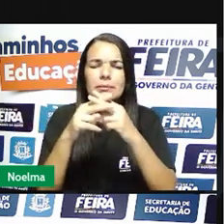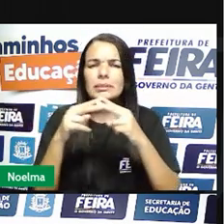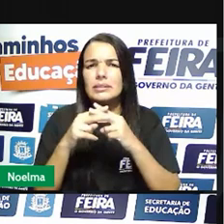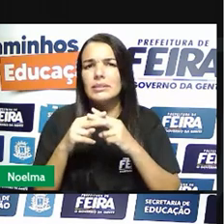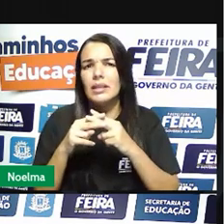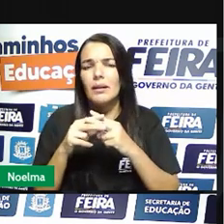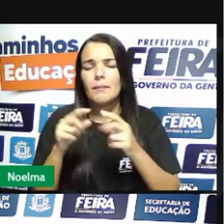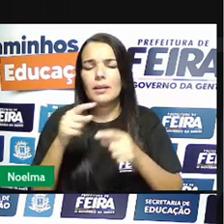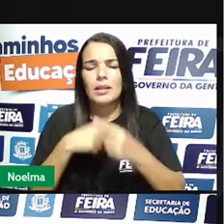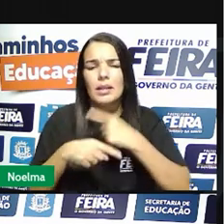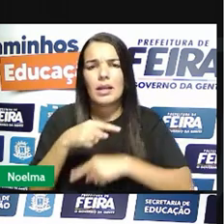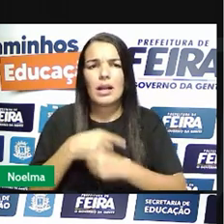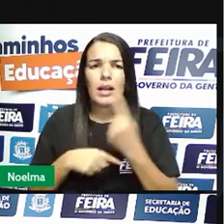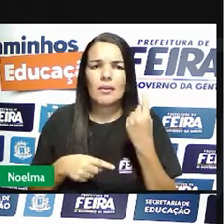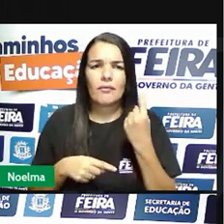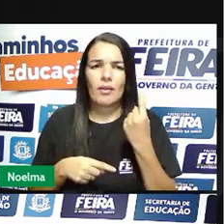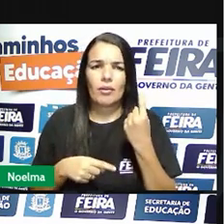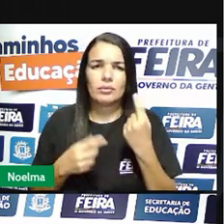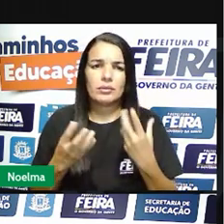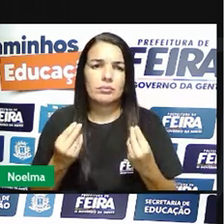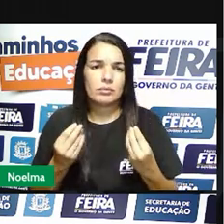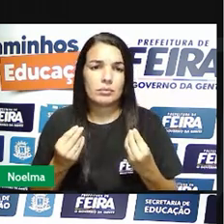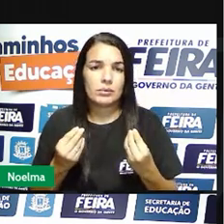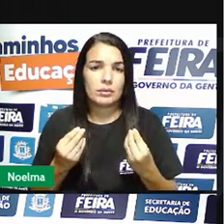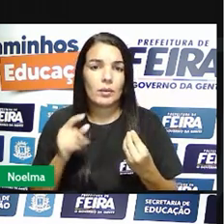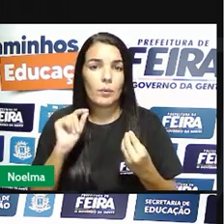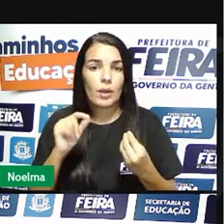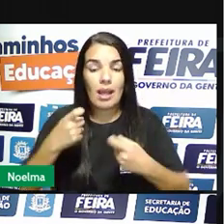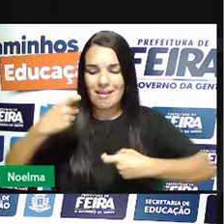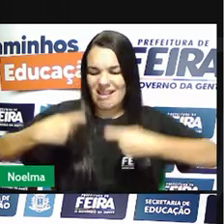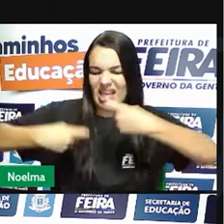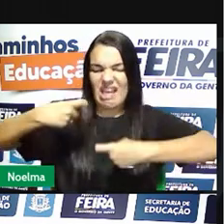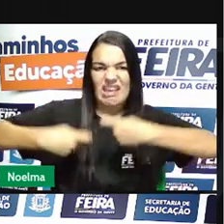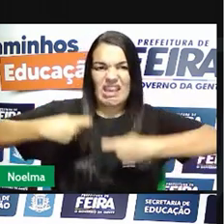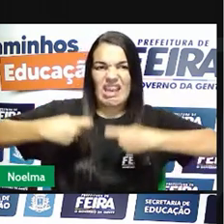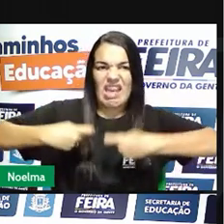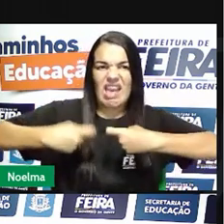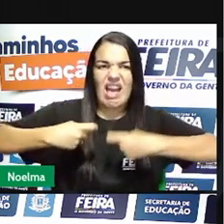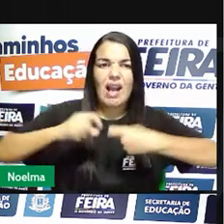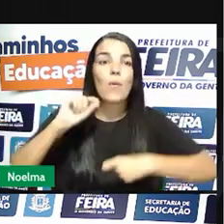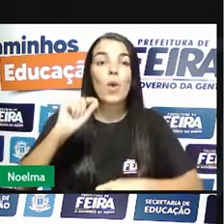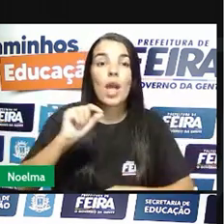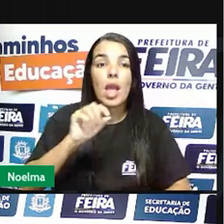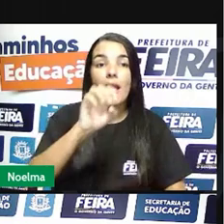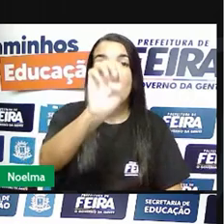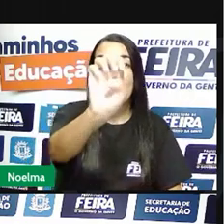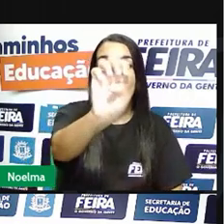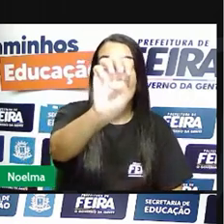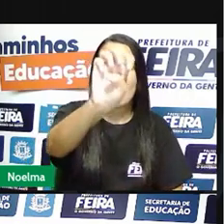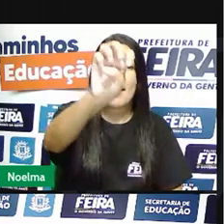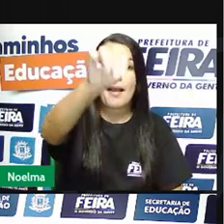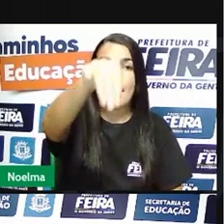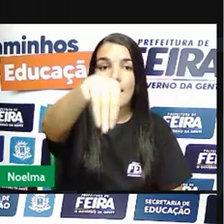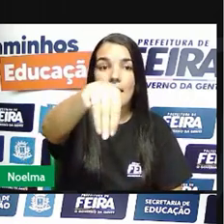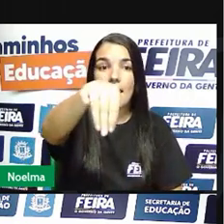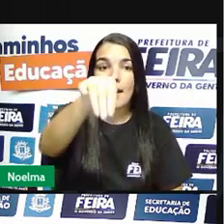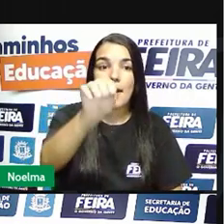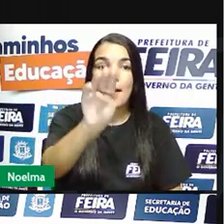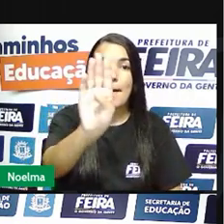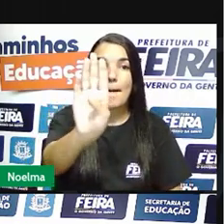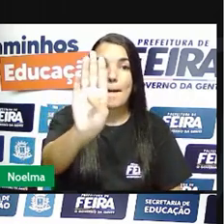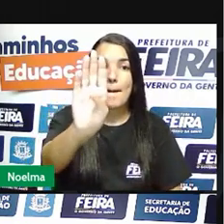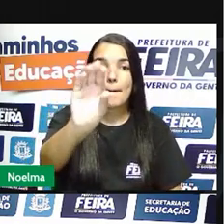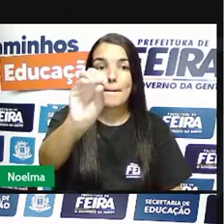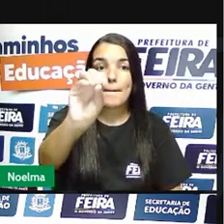revolta que nós iremos estudar é sobre a guerra dos emboabas. O termo emboaba tem diversas origens e versões.